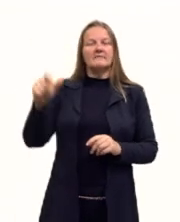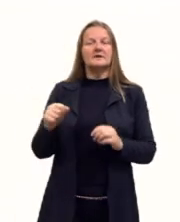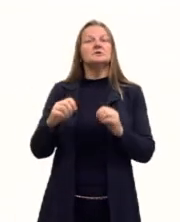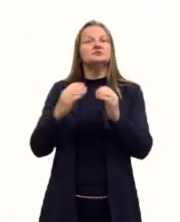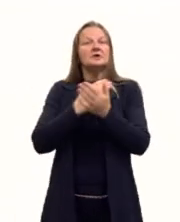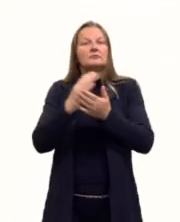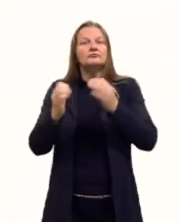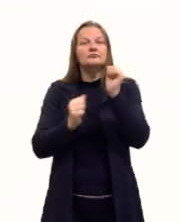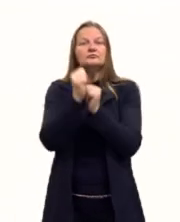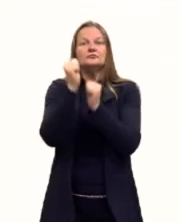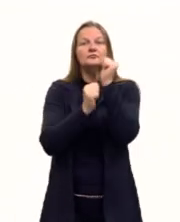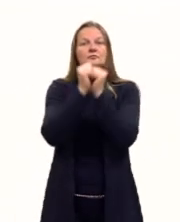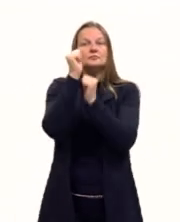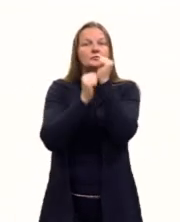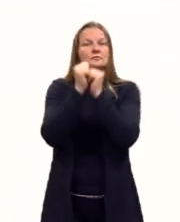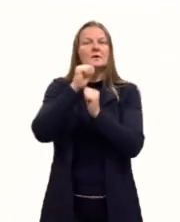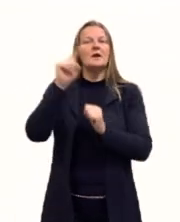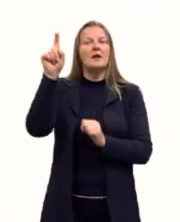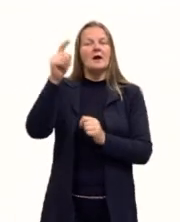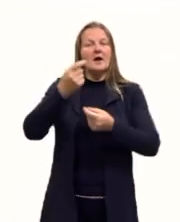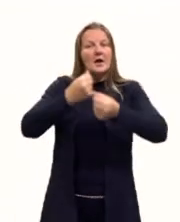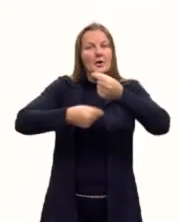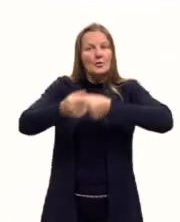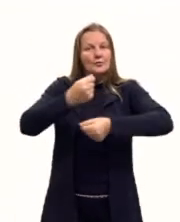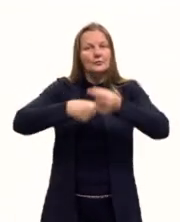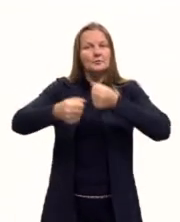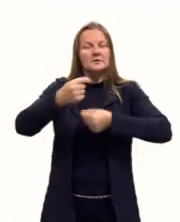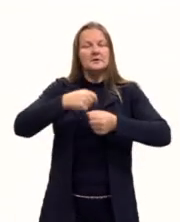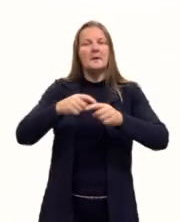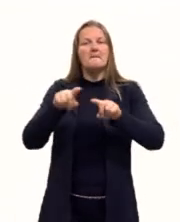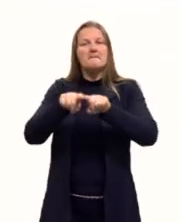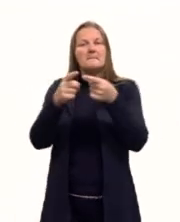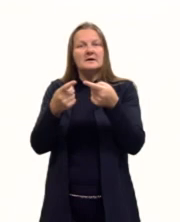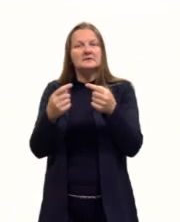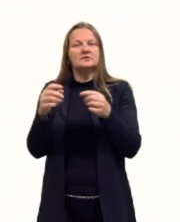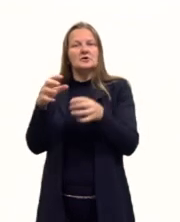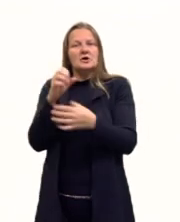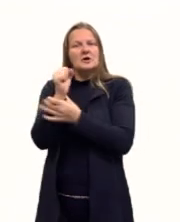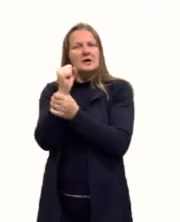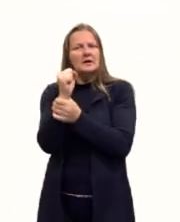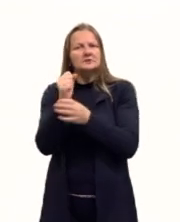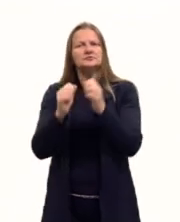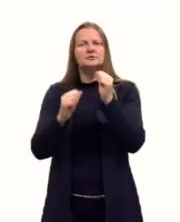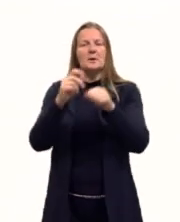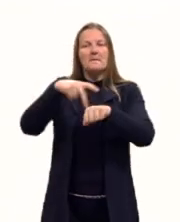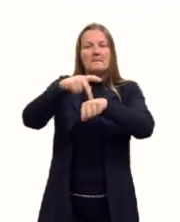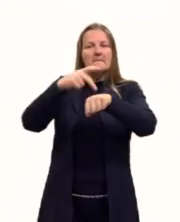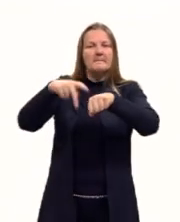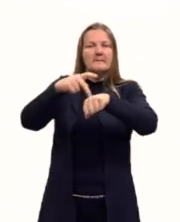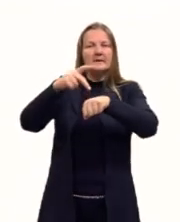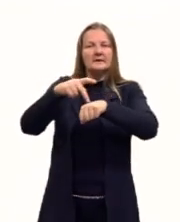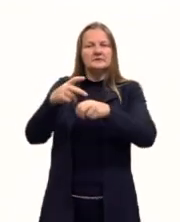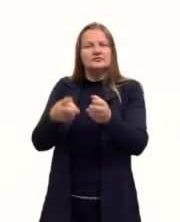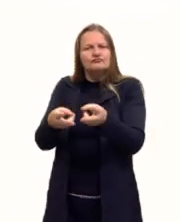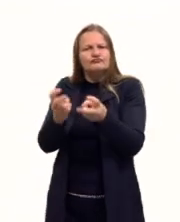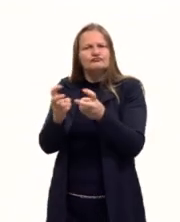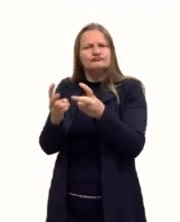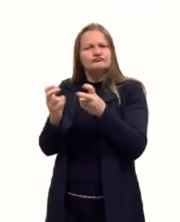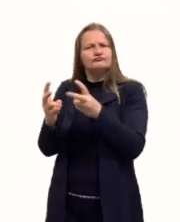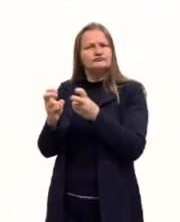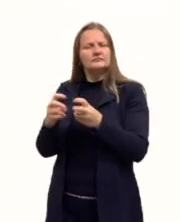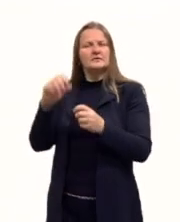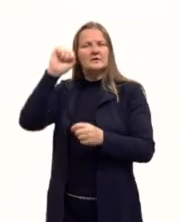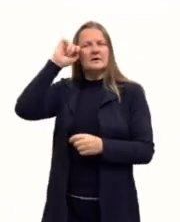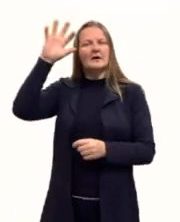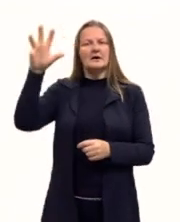Então, a Europa procurava também, procurava matéria-prima, mas queria garantir que esses países que eles estavam colonizando na